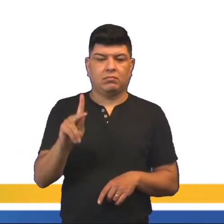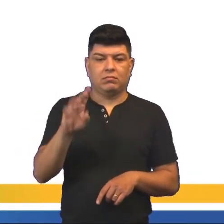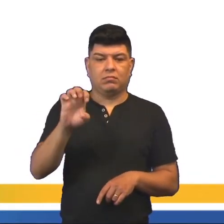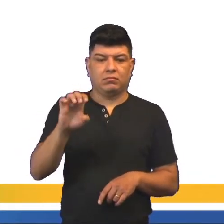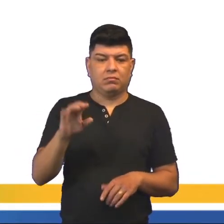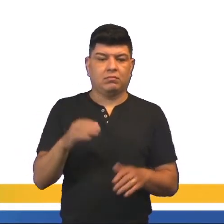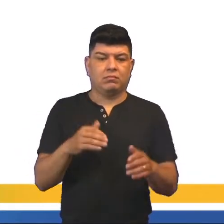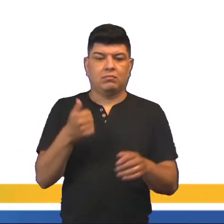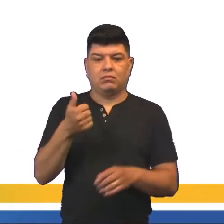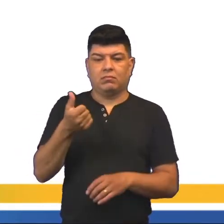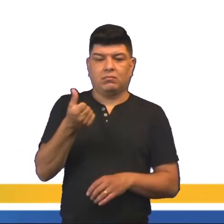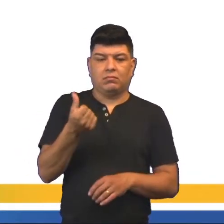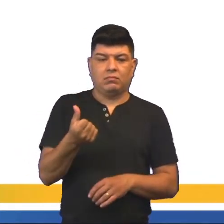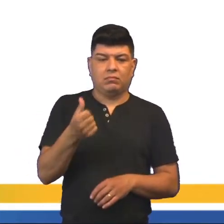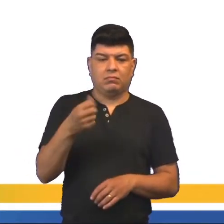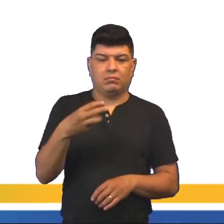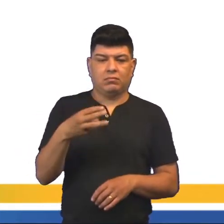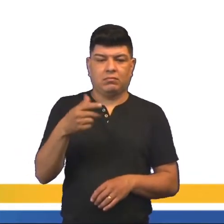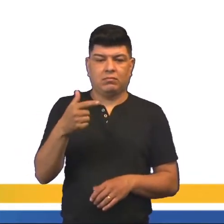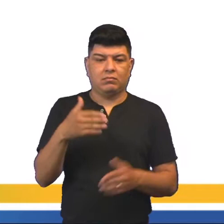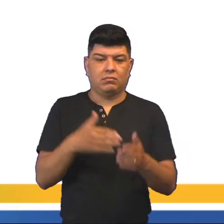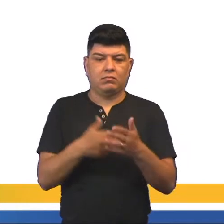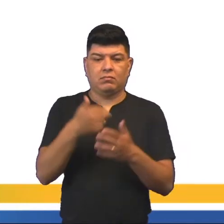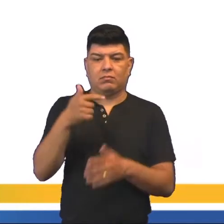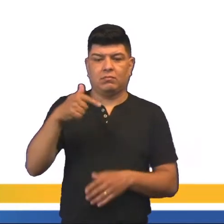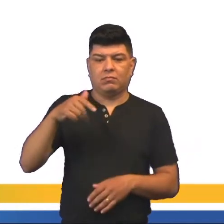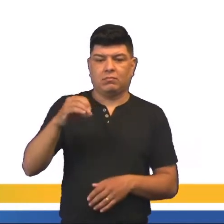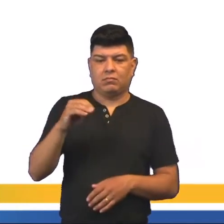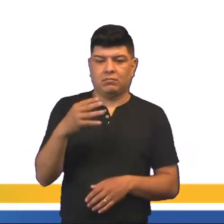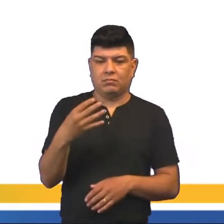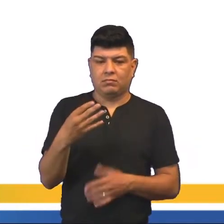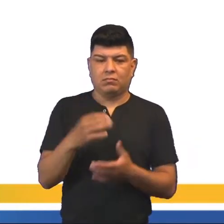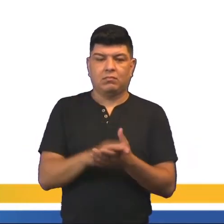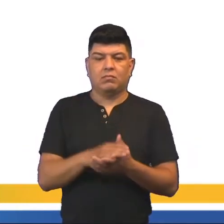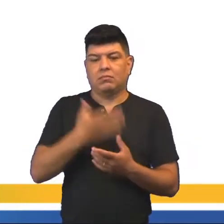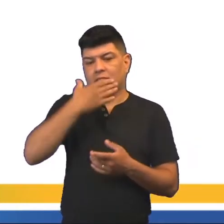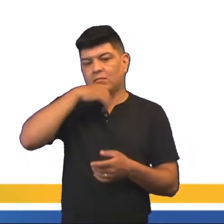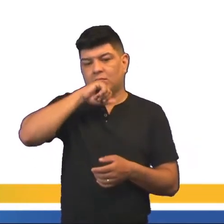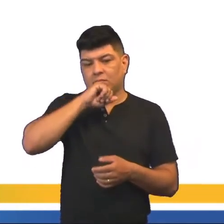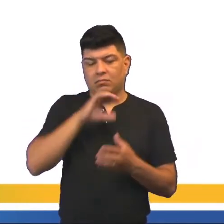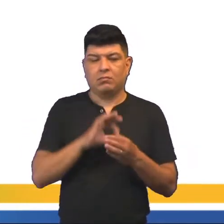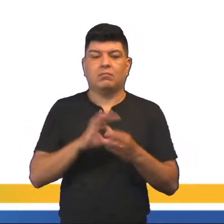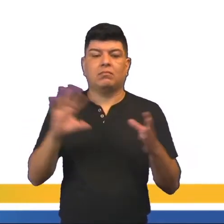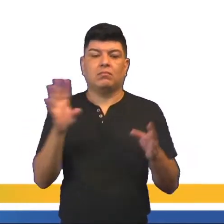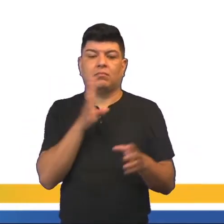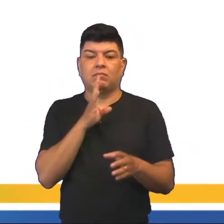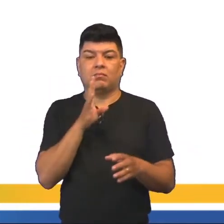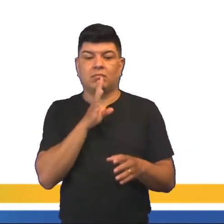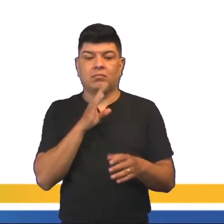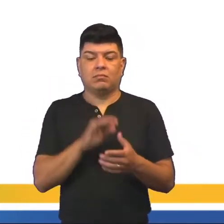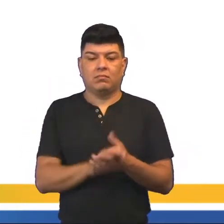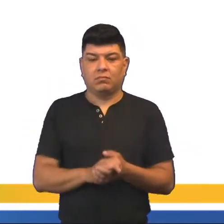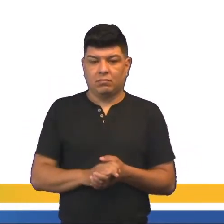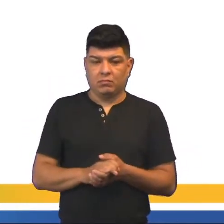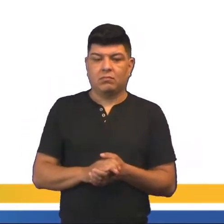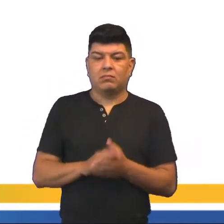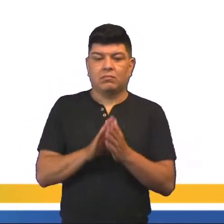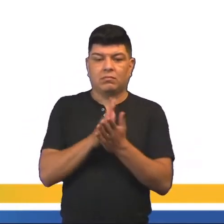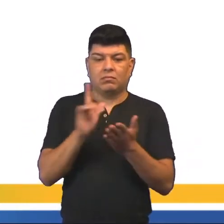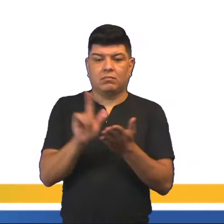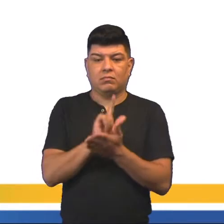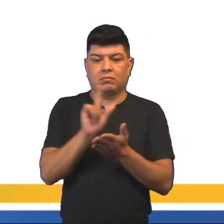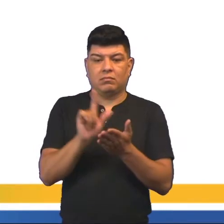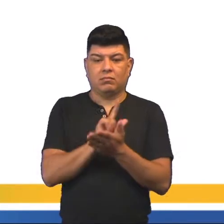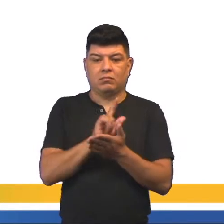conhecido como o pai do liberalismo. É uma das principais obras. Segundo o tratado sobre o governo